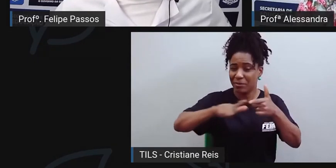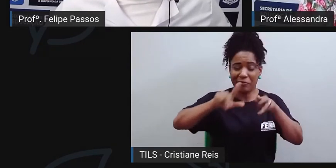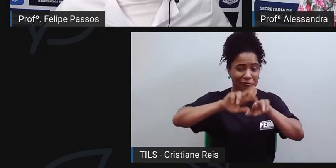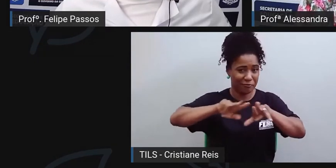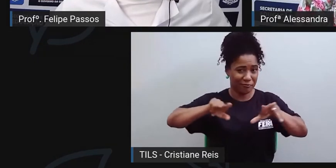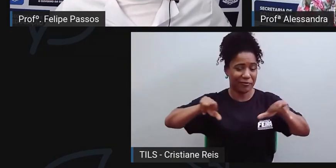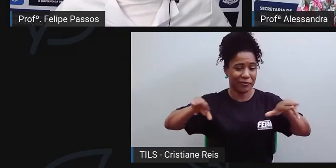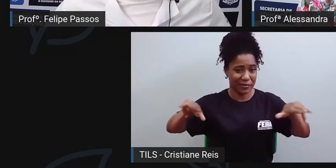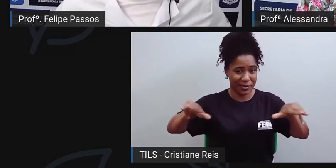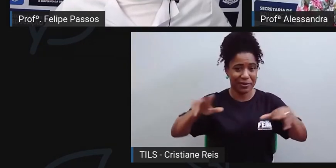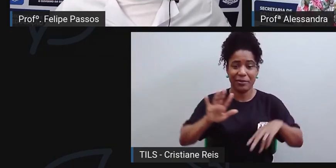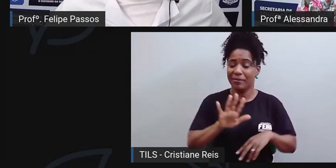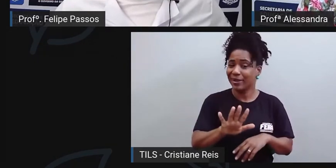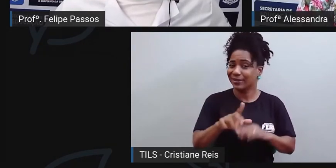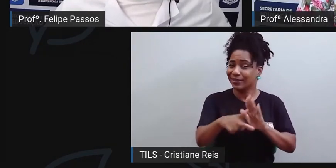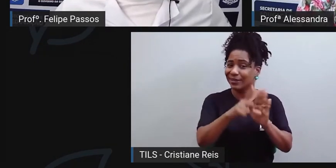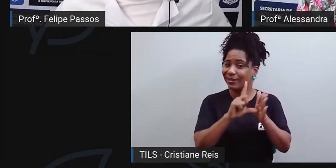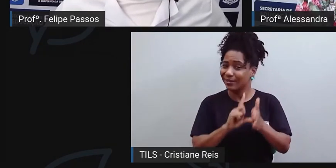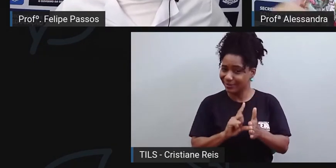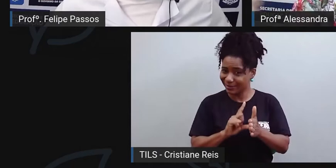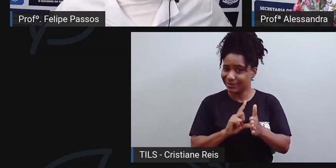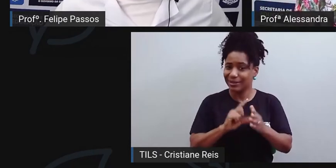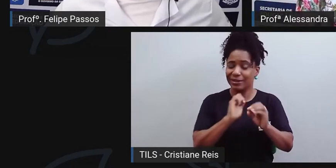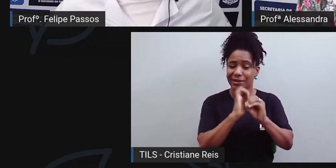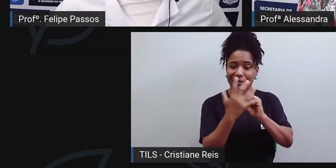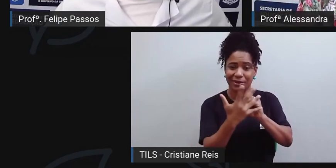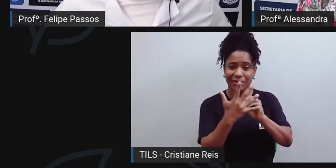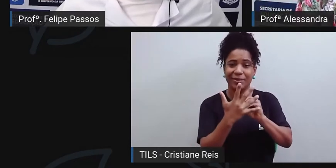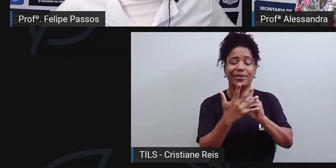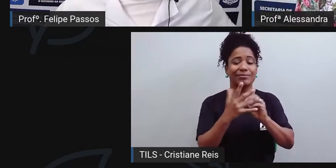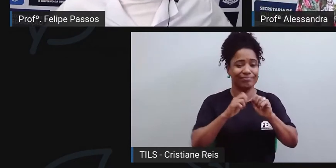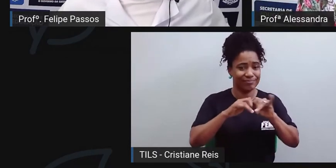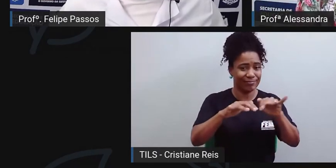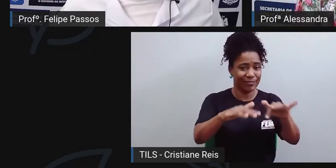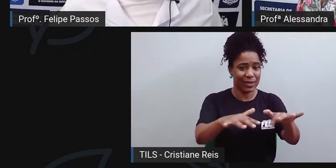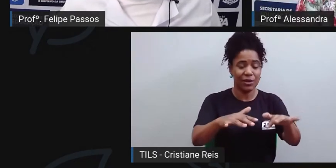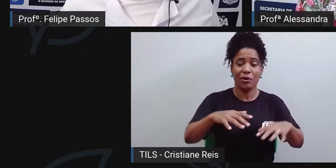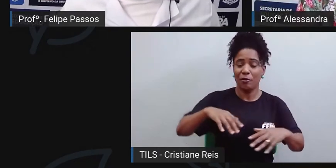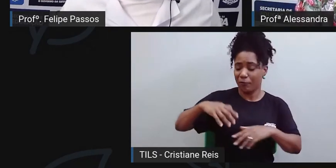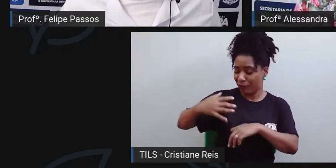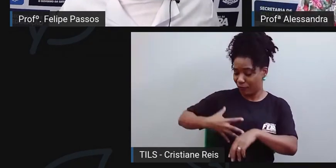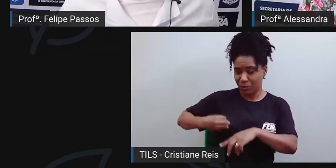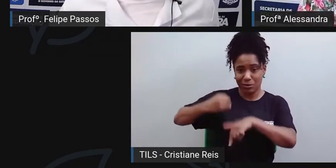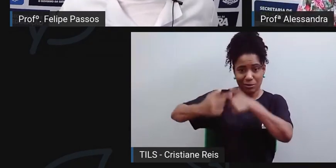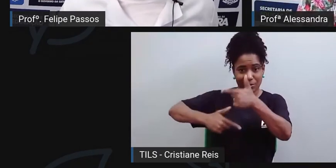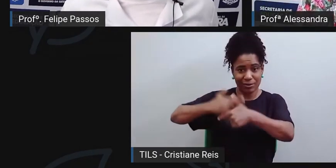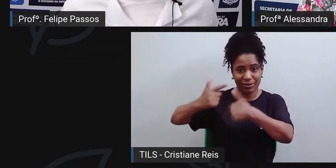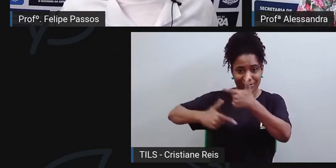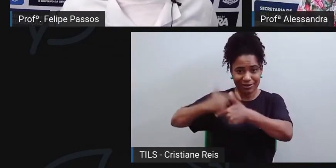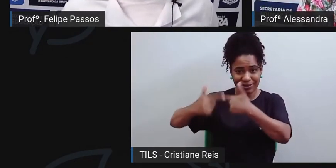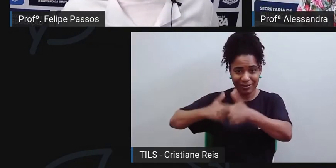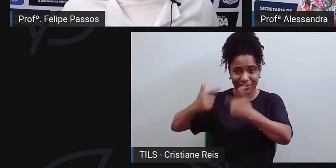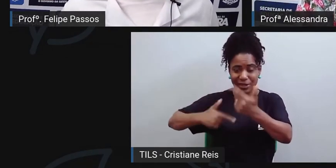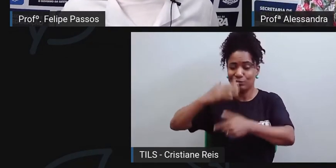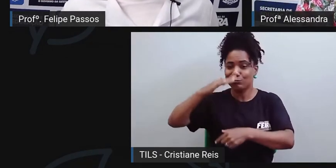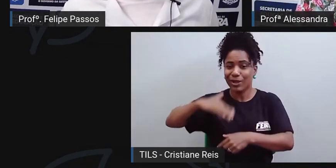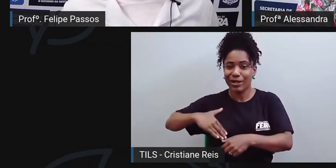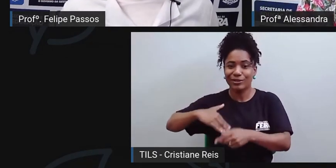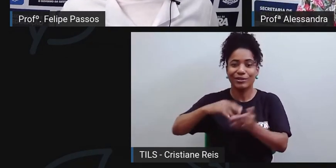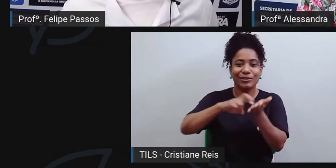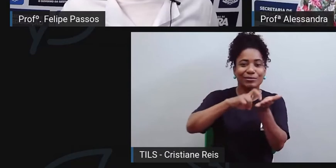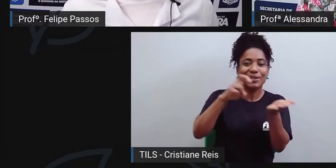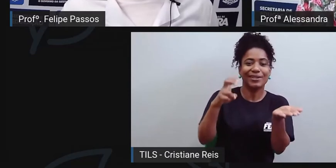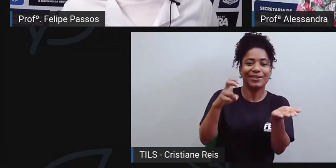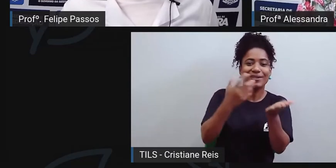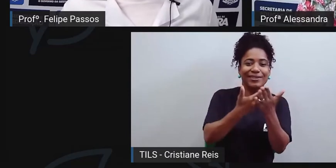antes mesmo da pandemia, a gente já tinha pessoas que no contraturno da escola dos filhos levavam as suas crianças. Então,